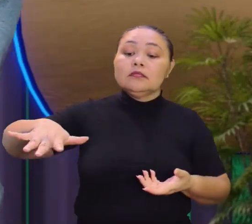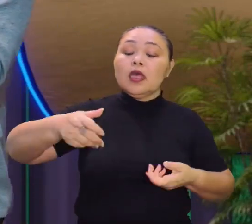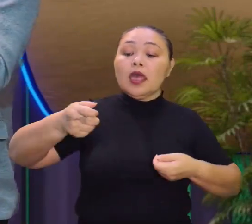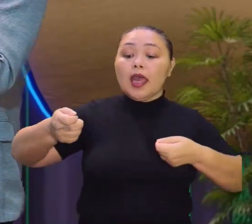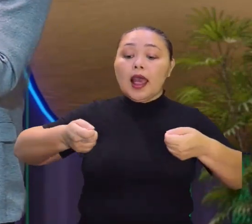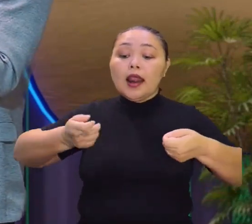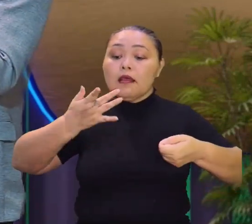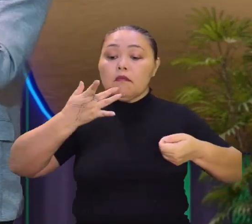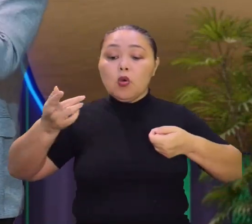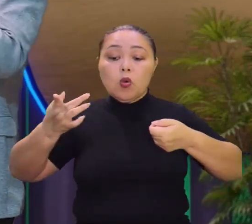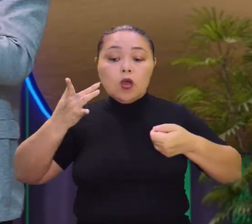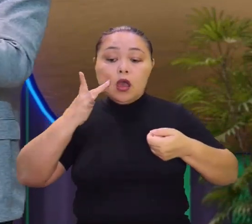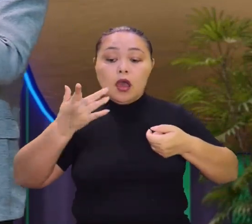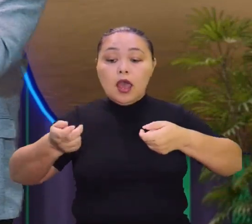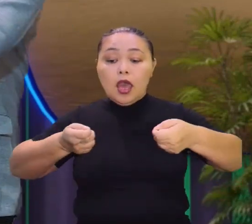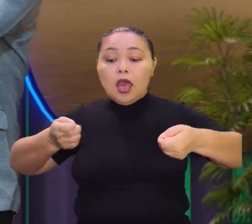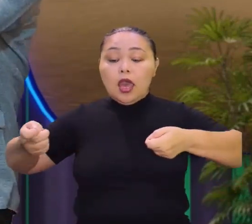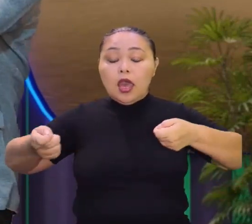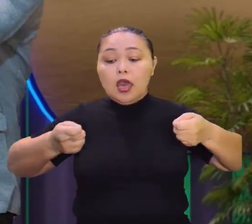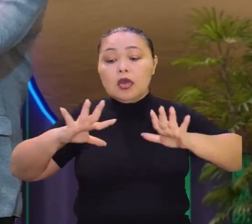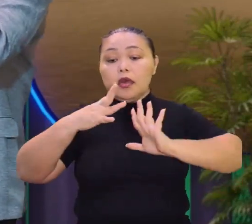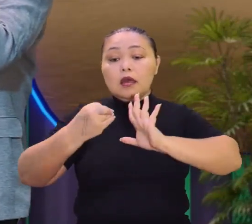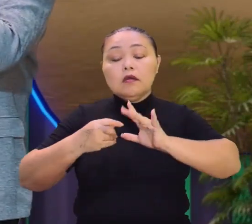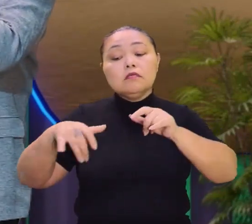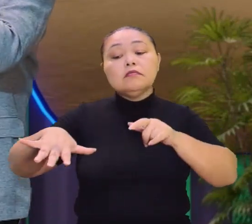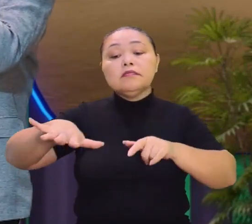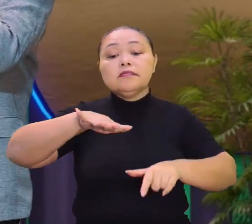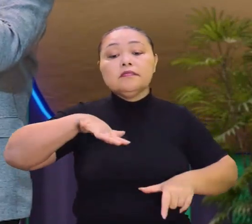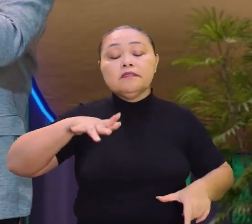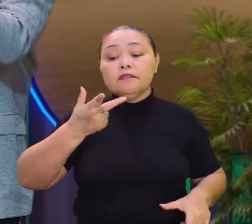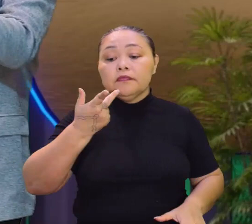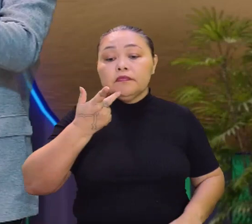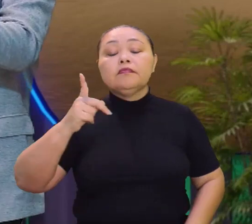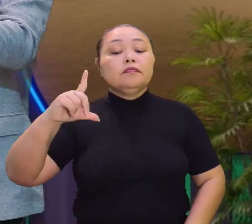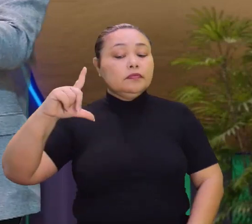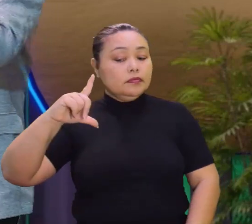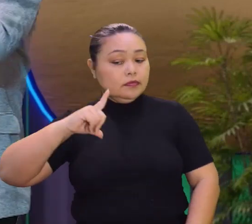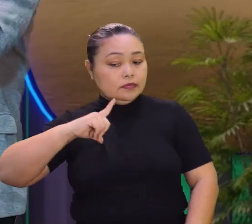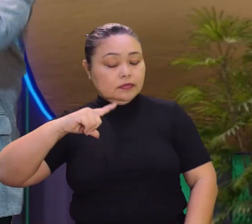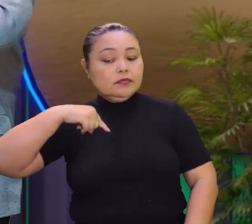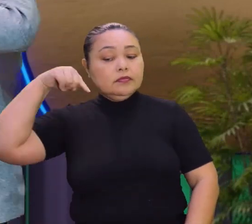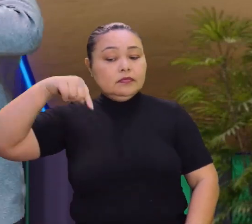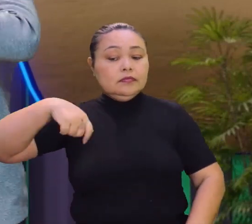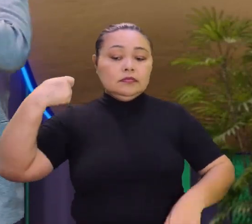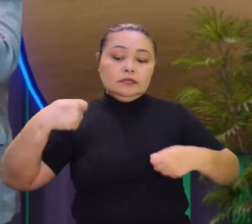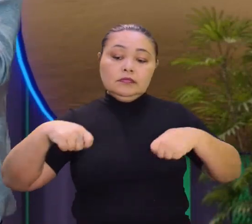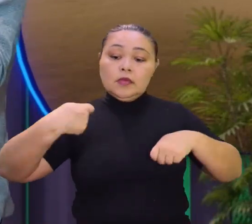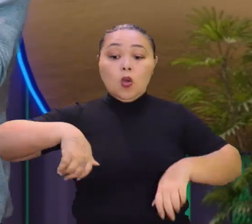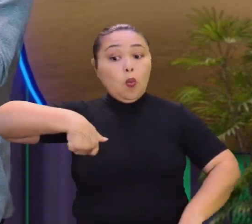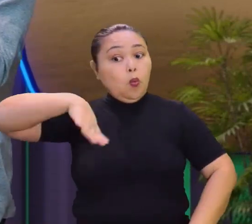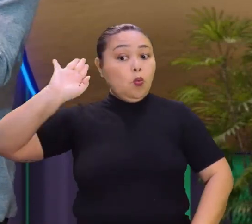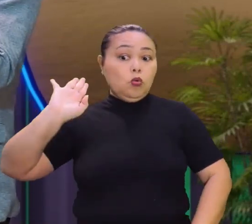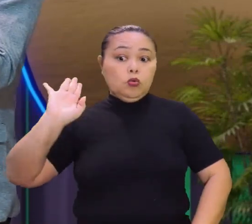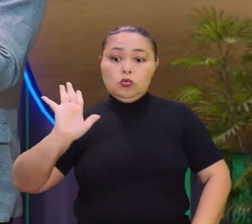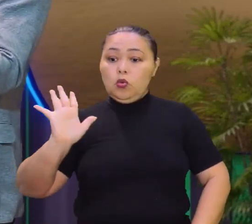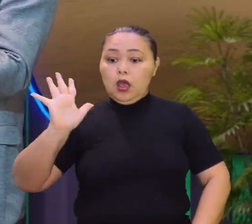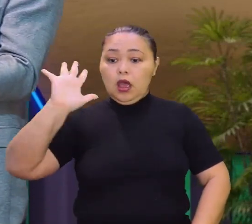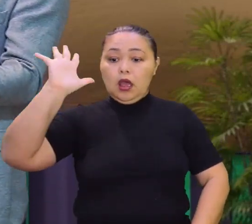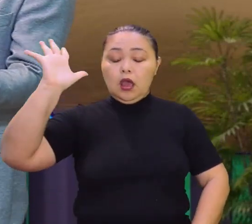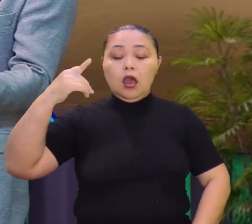garimpo. Aqui na Amazônia, não vou dizer o lugar, mas existe lugar que o preço é muito alto.